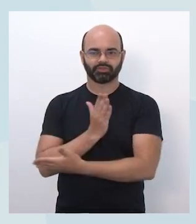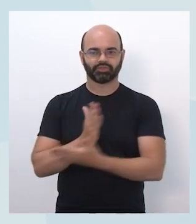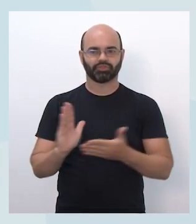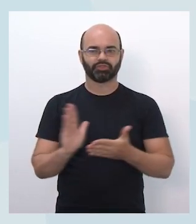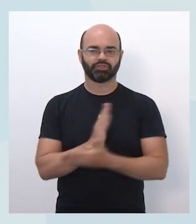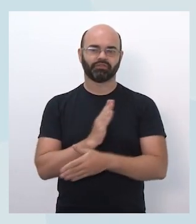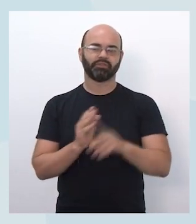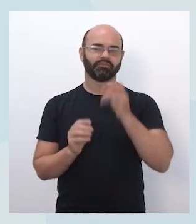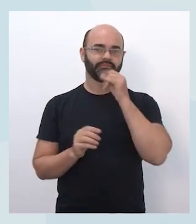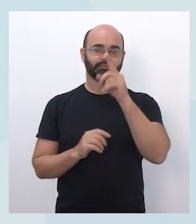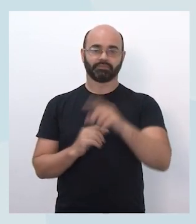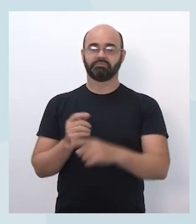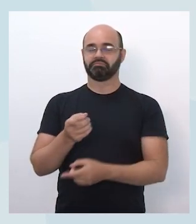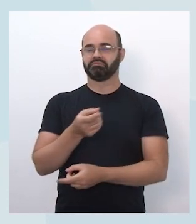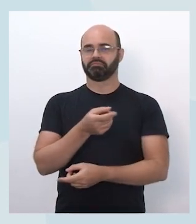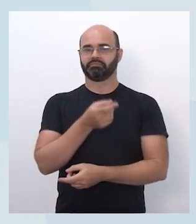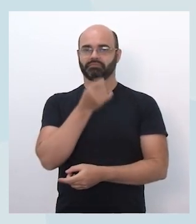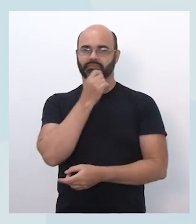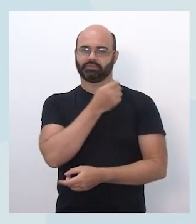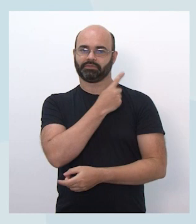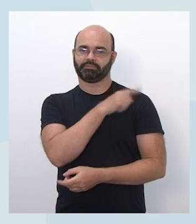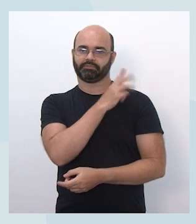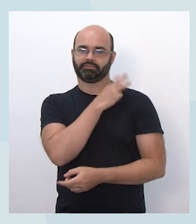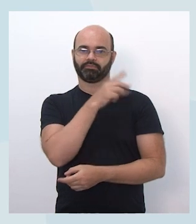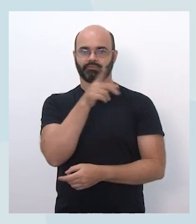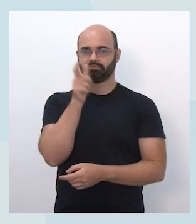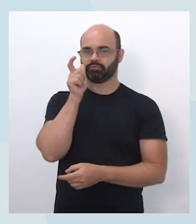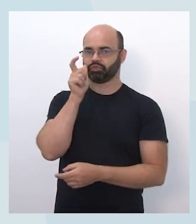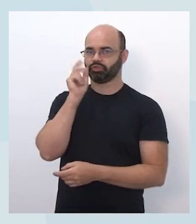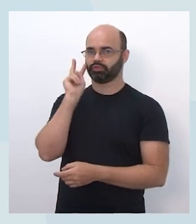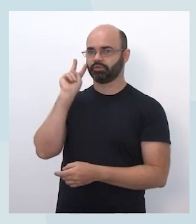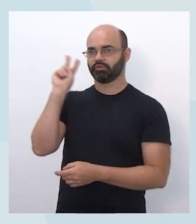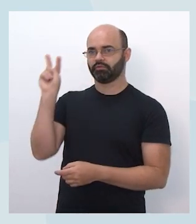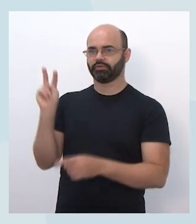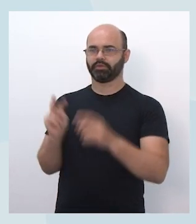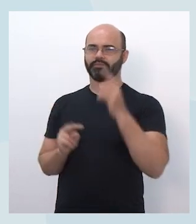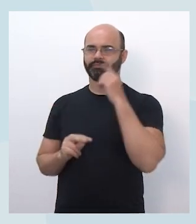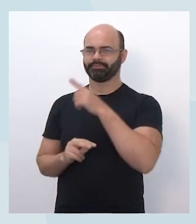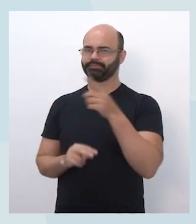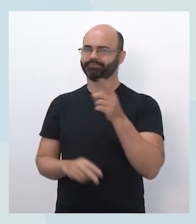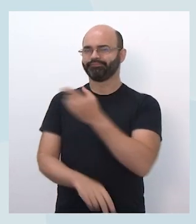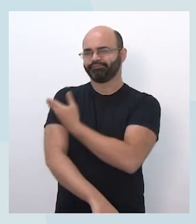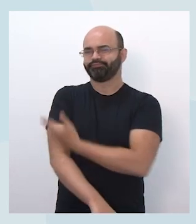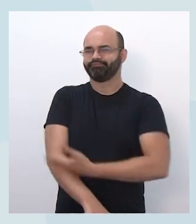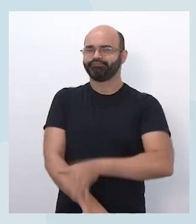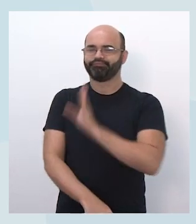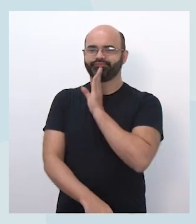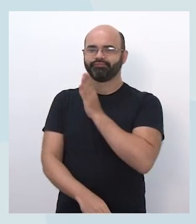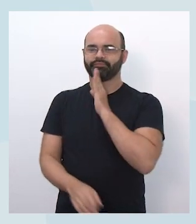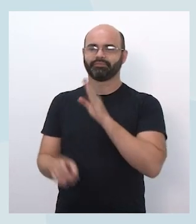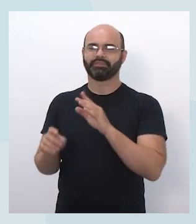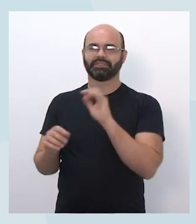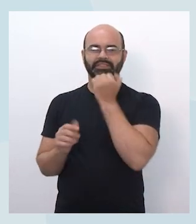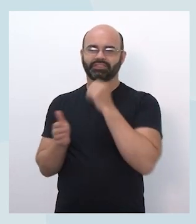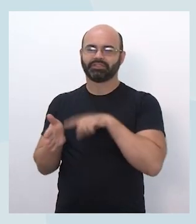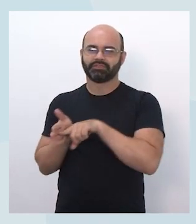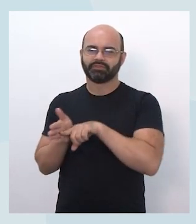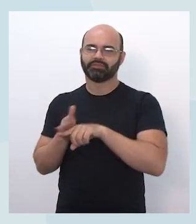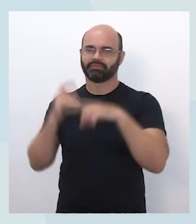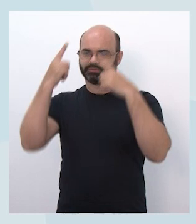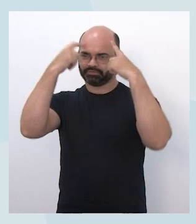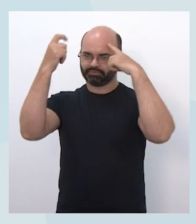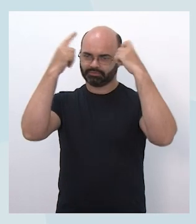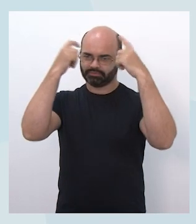ensino médio que está vendo esse slide, você deve estar familiarizado com esses termos de investigação científica, processos criativos,